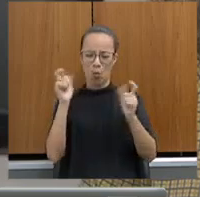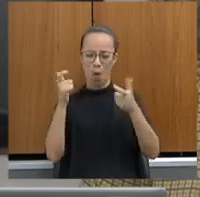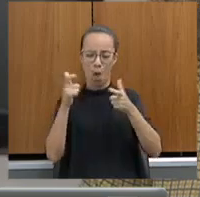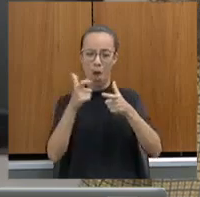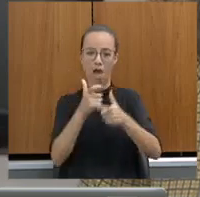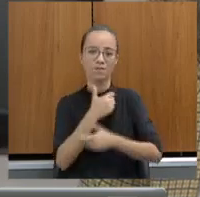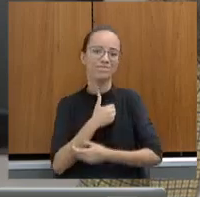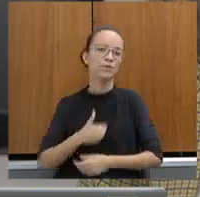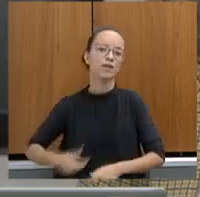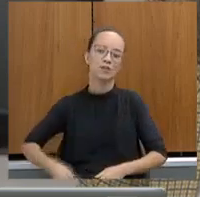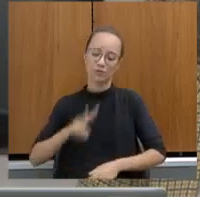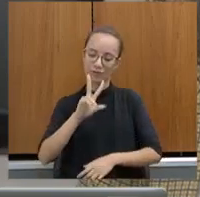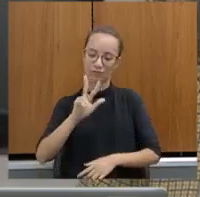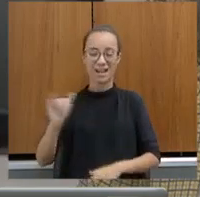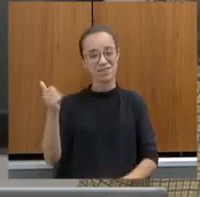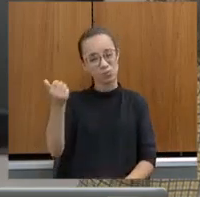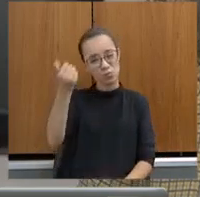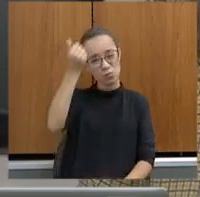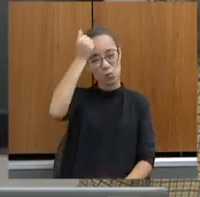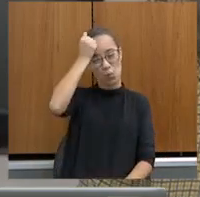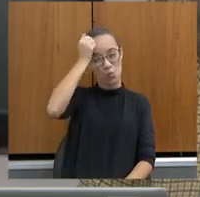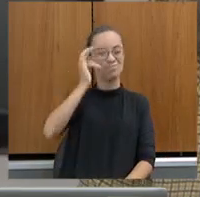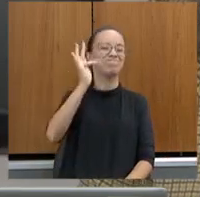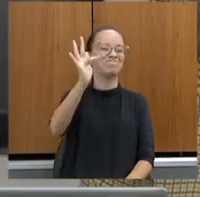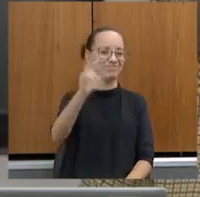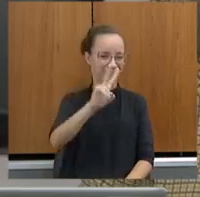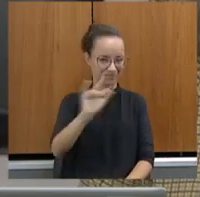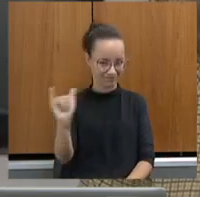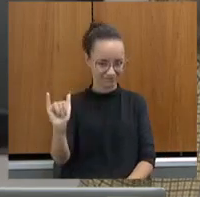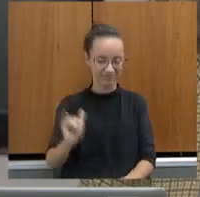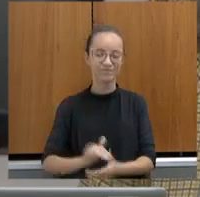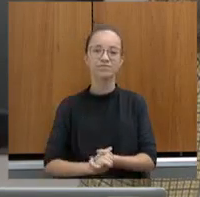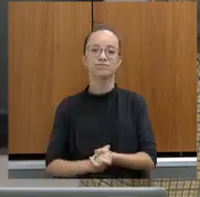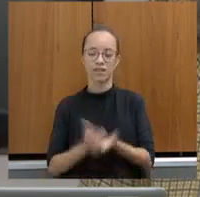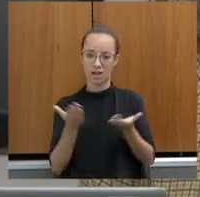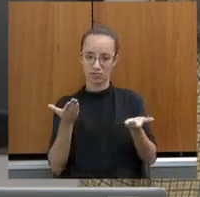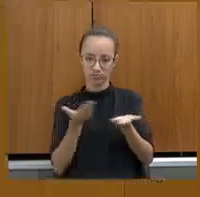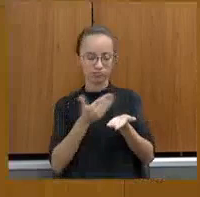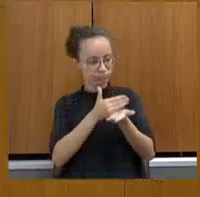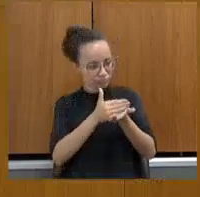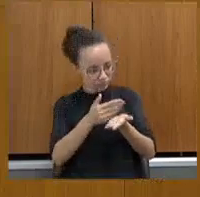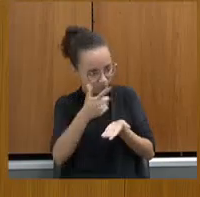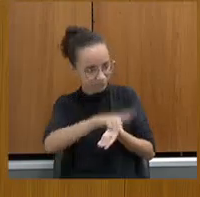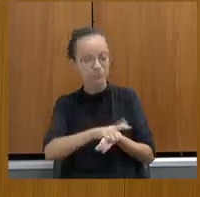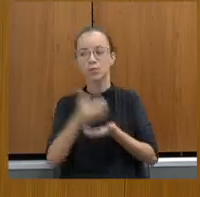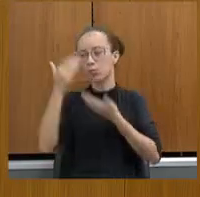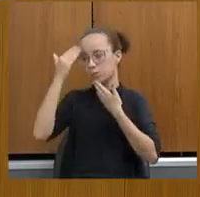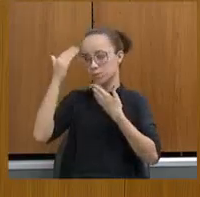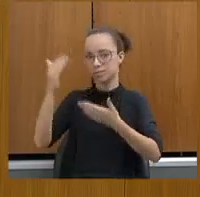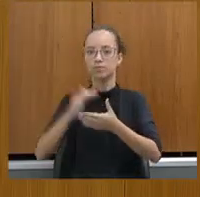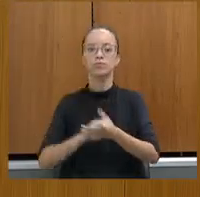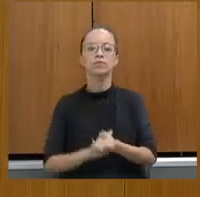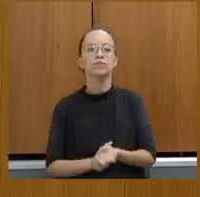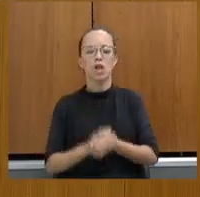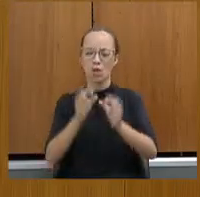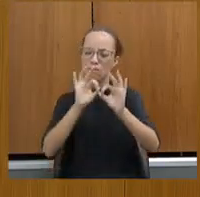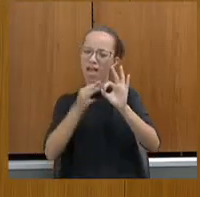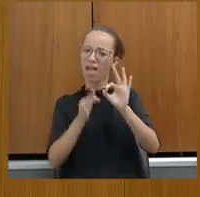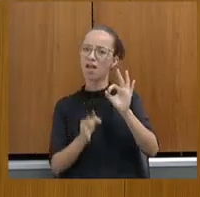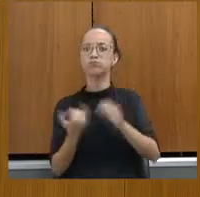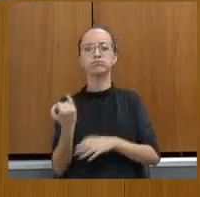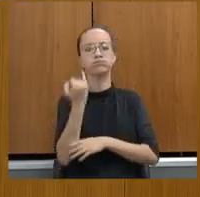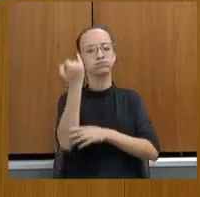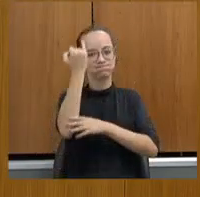governo arrependerá amargamente lá na frente. Devolvo a palavra ao senhor secretário. Obrigado, deputado. Também outro discurso muito importante foi o